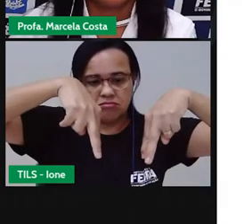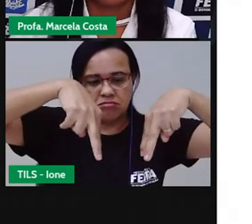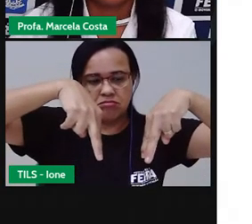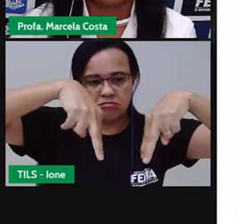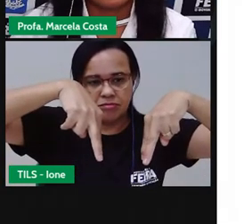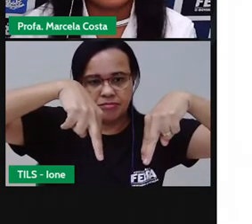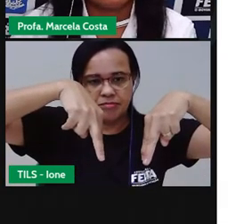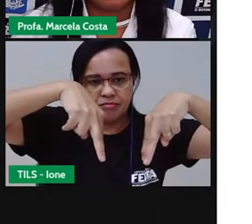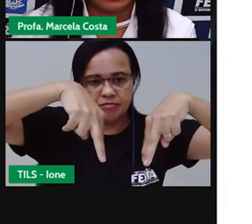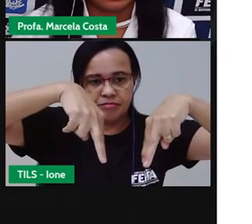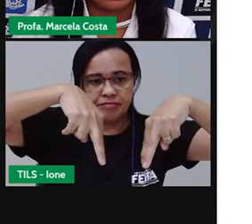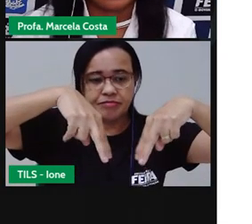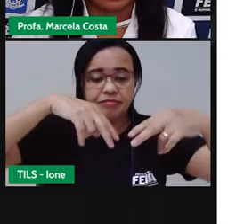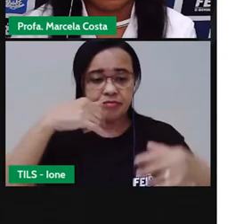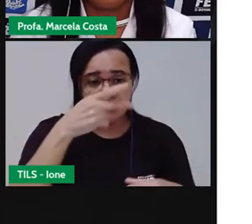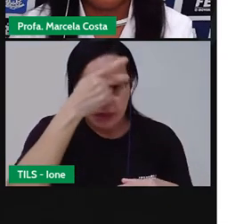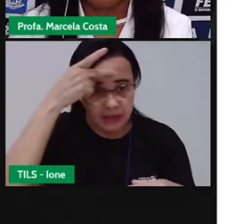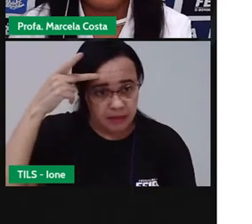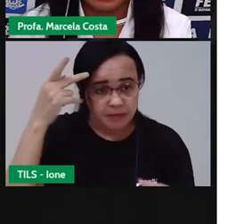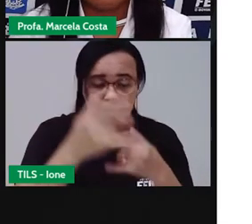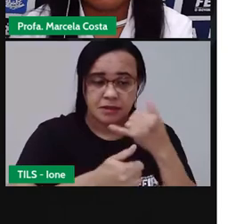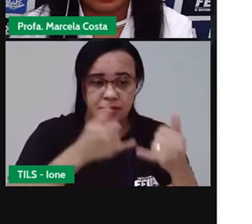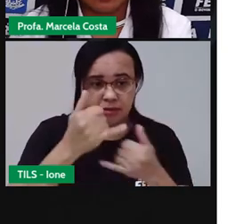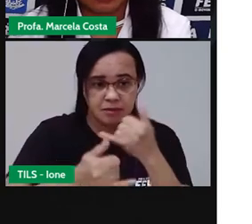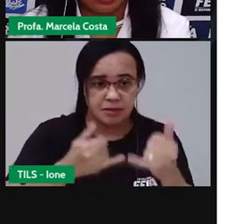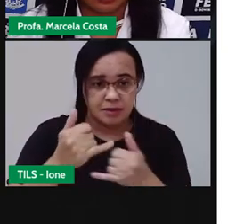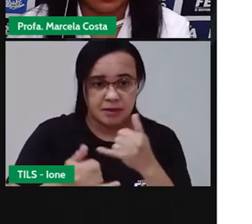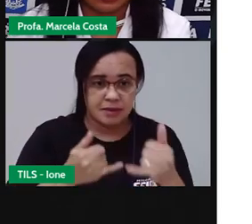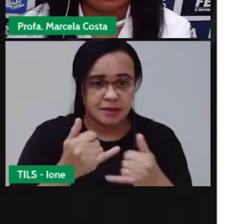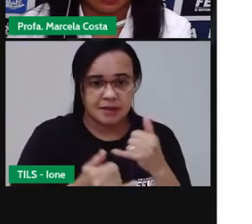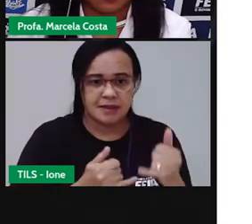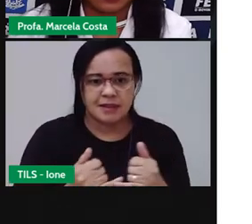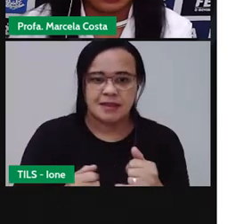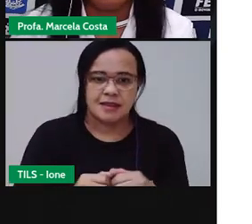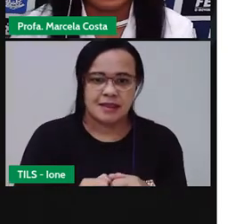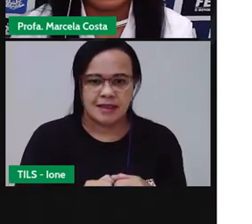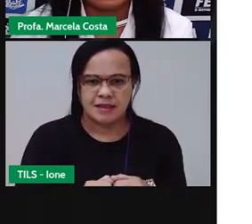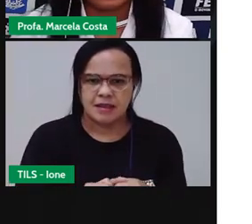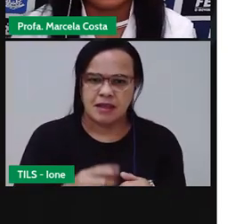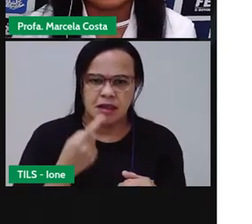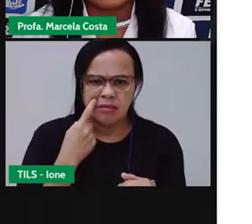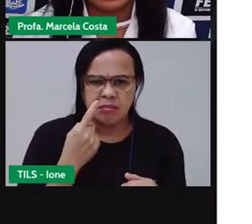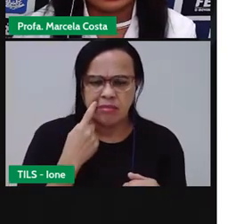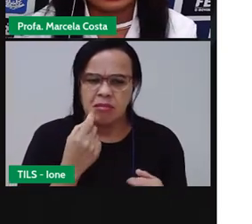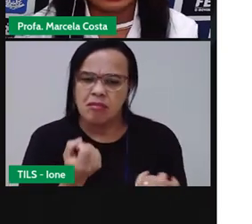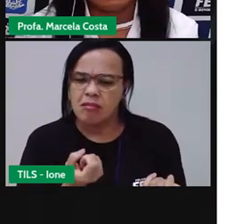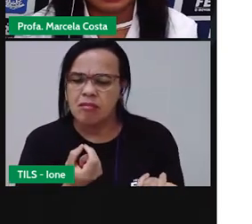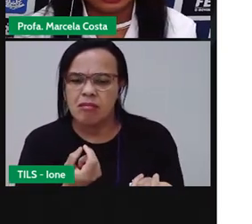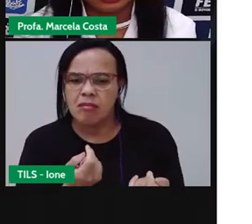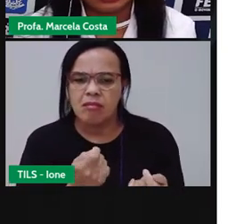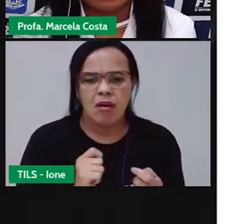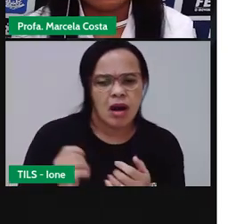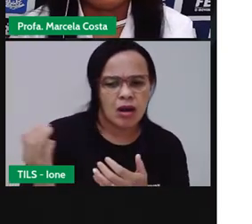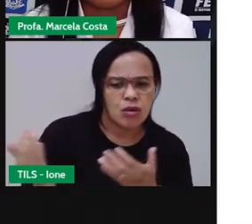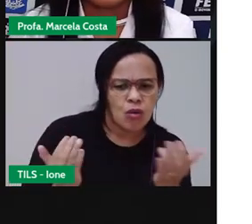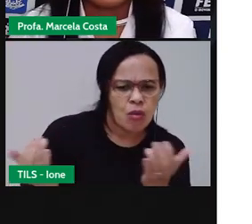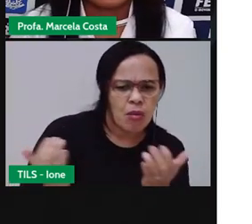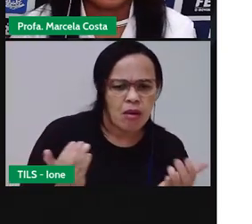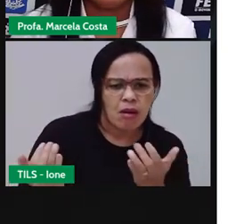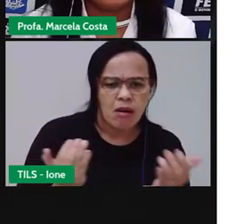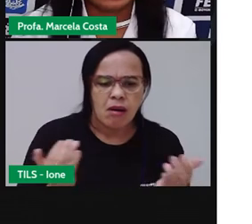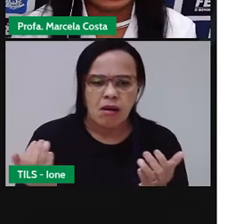Os participantes comparam os símbolos de suas mãos para decidir quem ganha a partida,